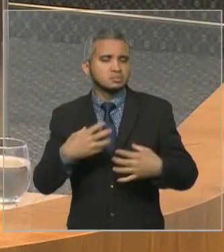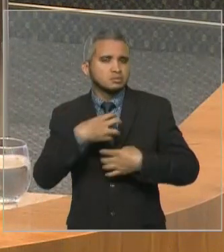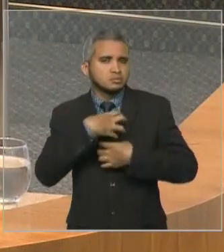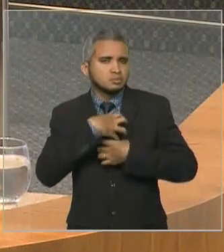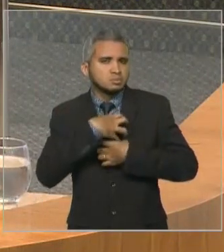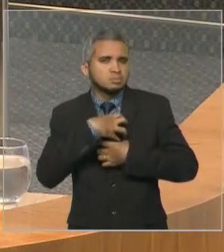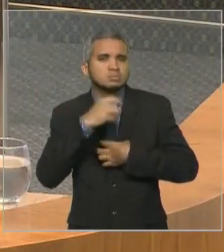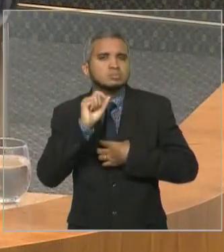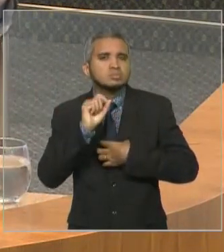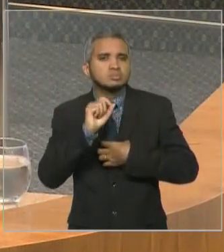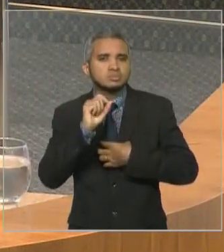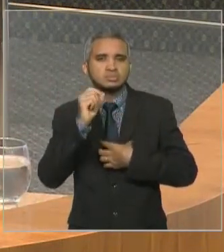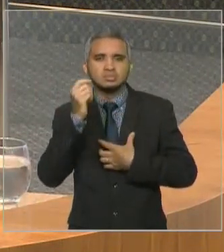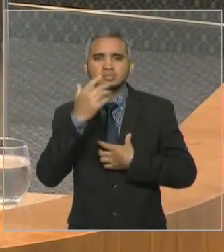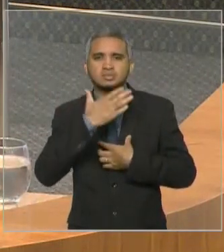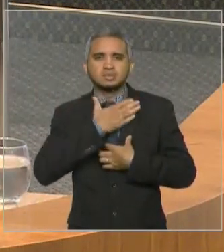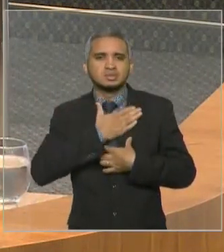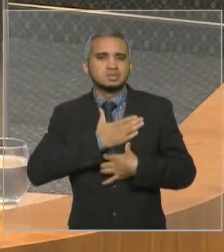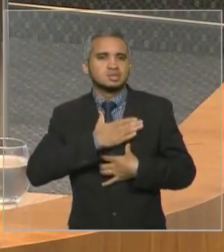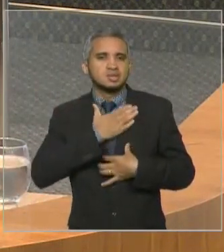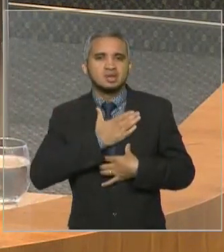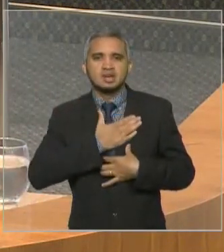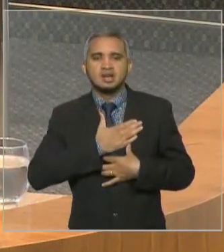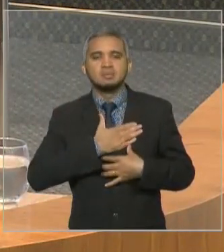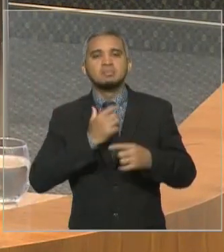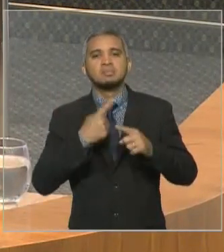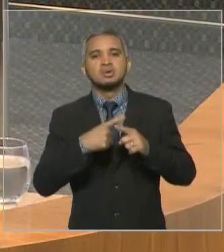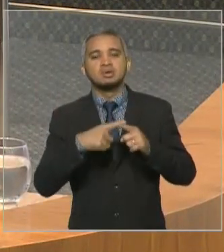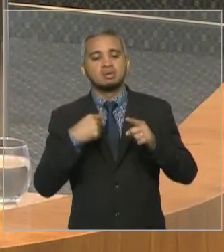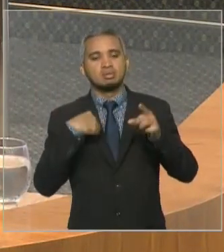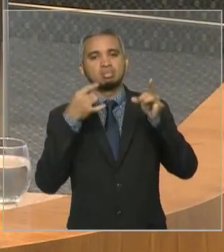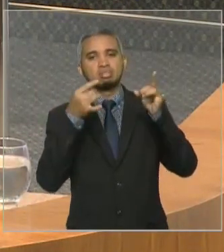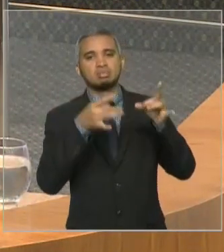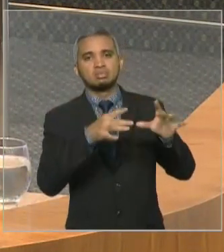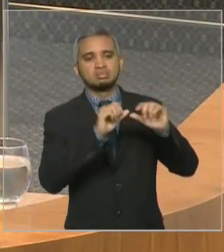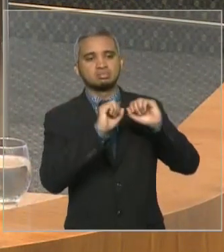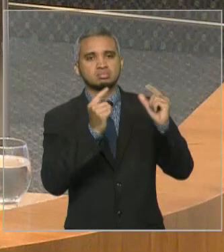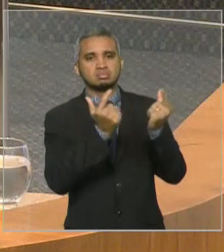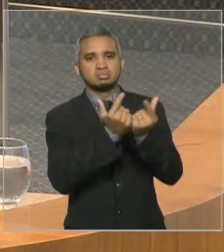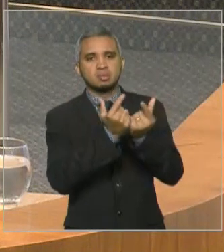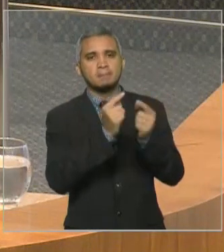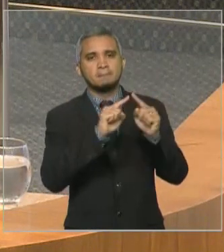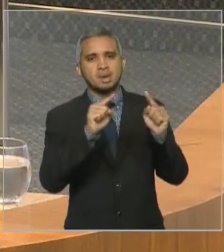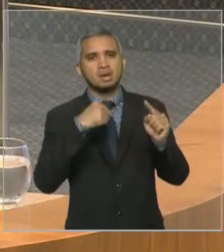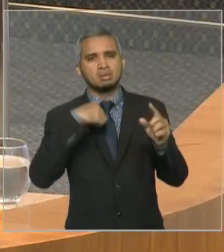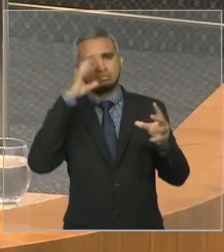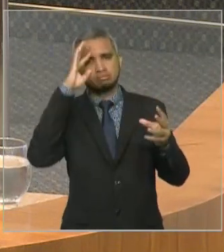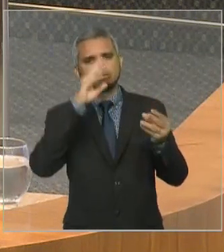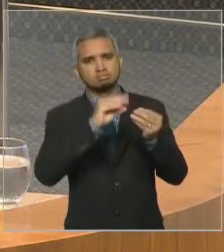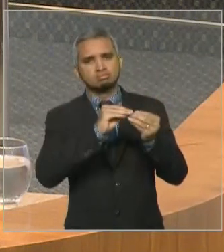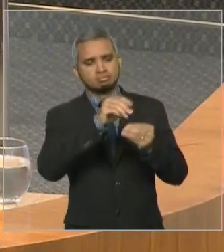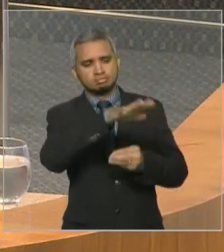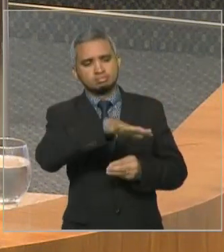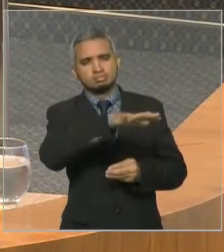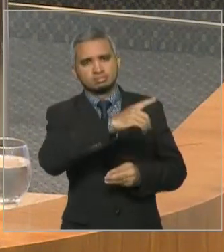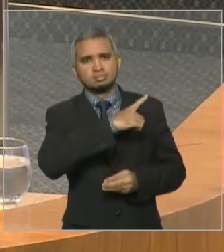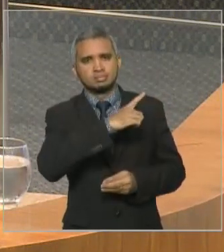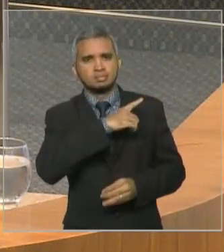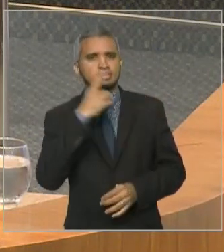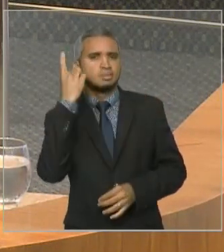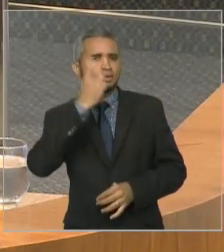casa uma liderança do governo com a competência de V. Exª. O governador Flávio escolheu muito bem, outros